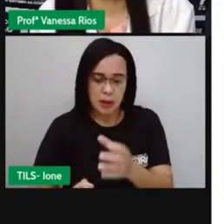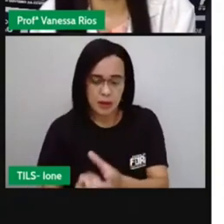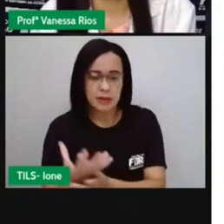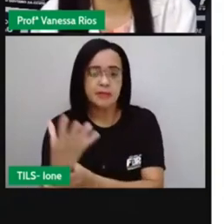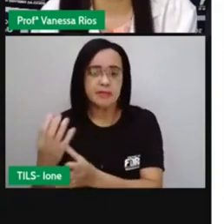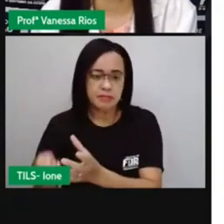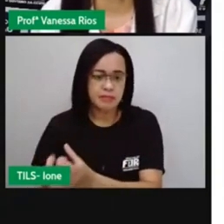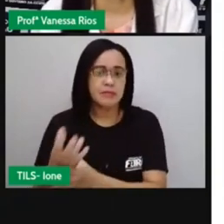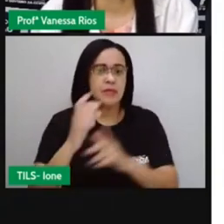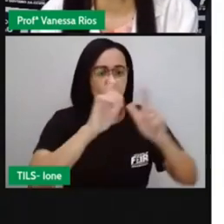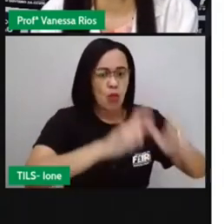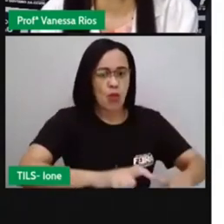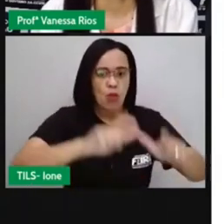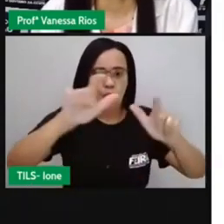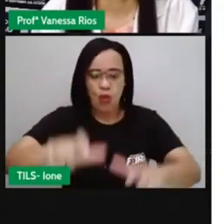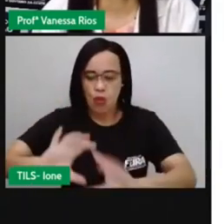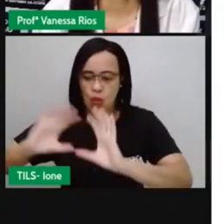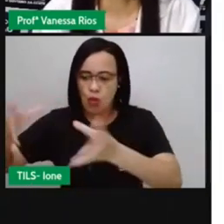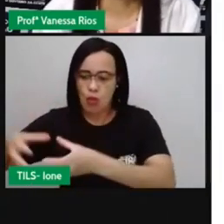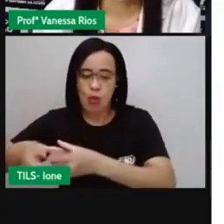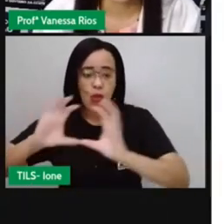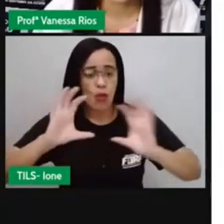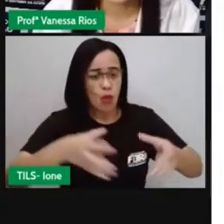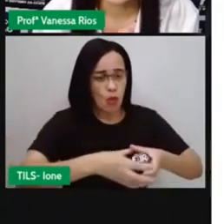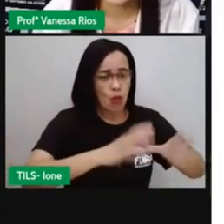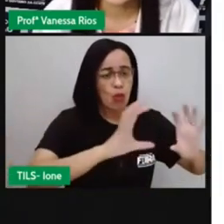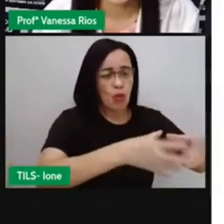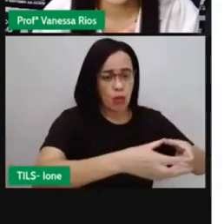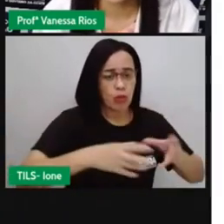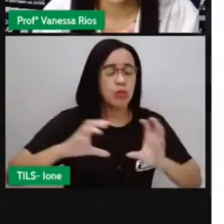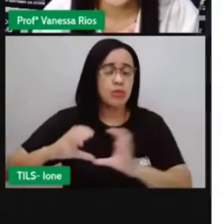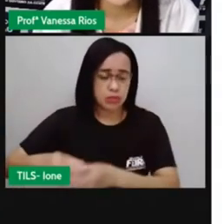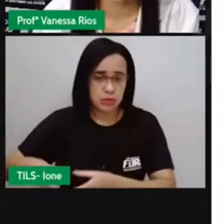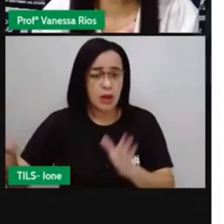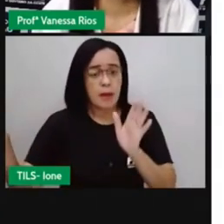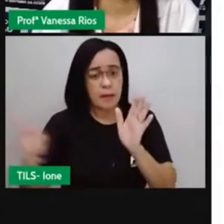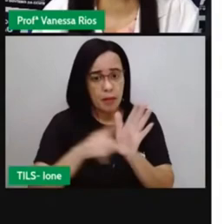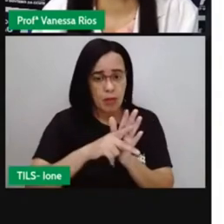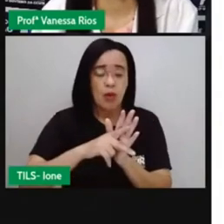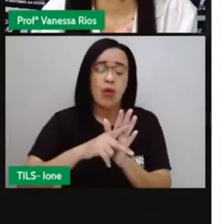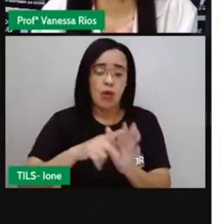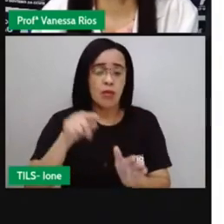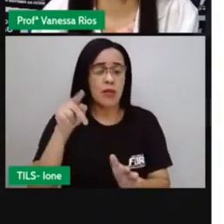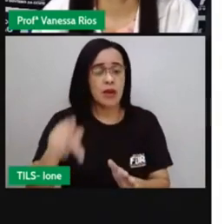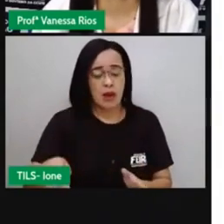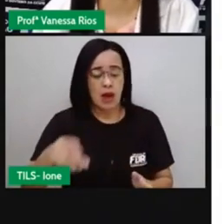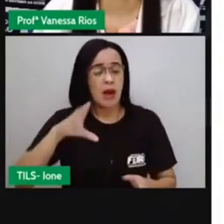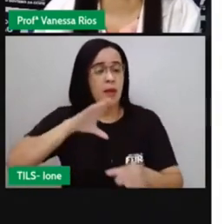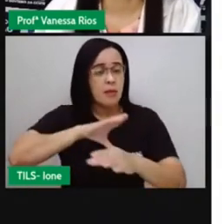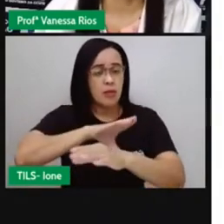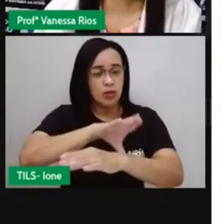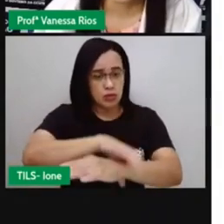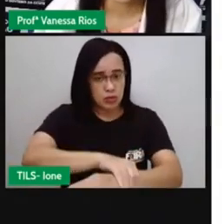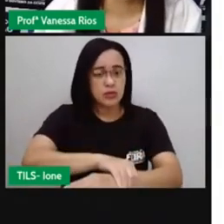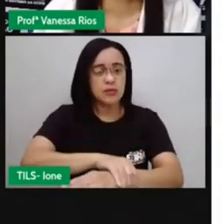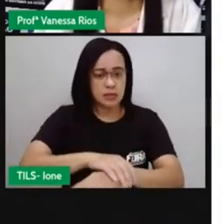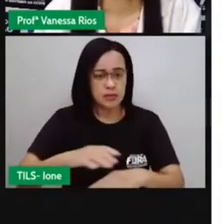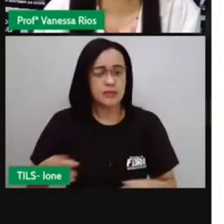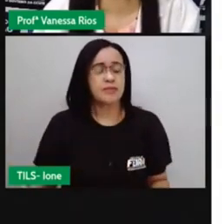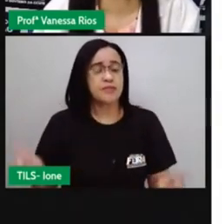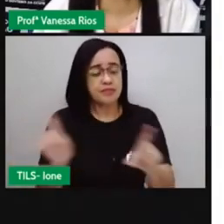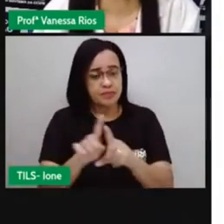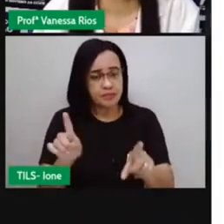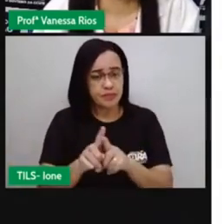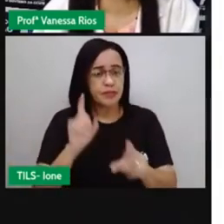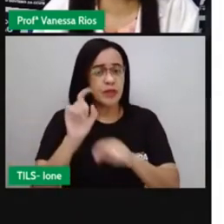lugares aí, também colônias pertencentes a Portugal, as quais Portugal também fazia